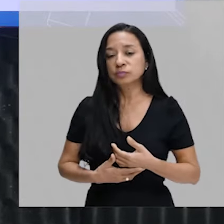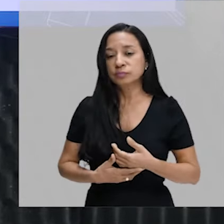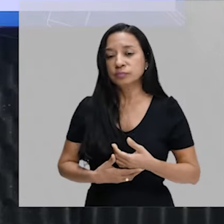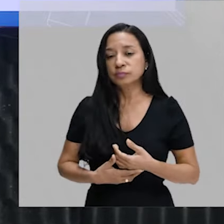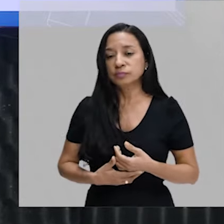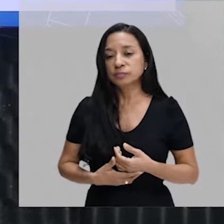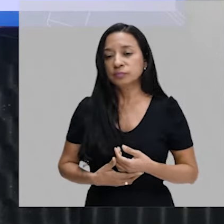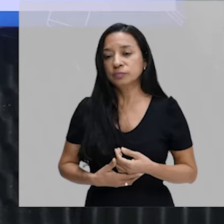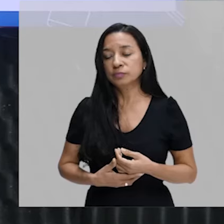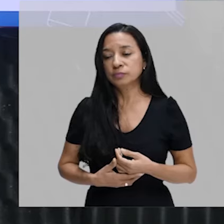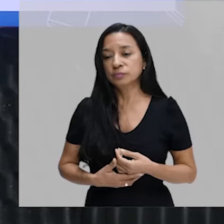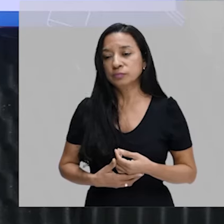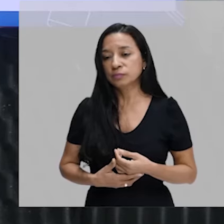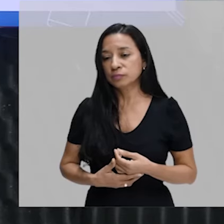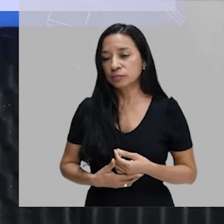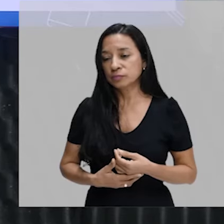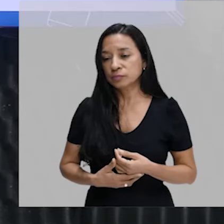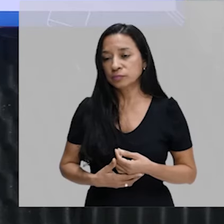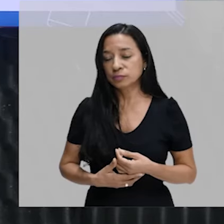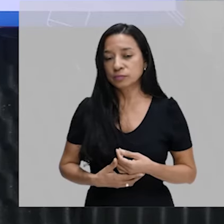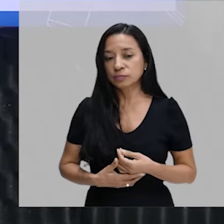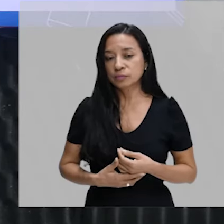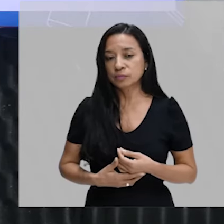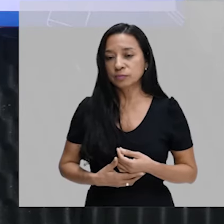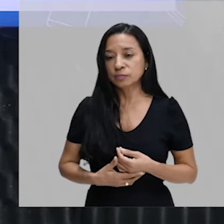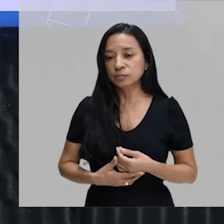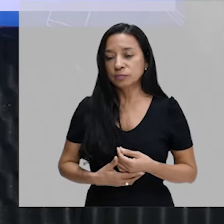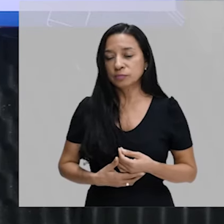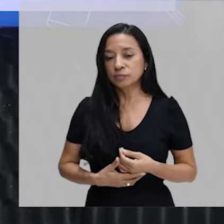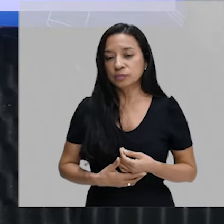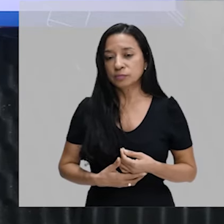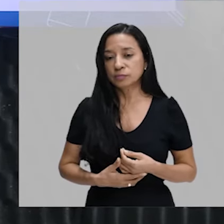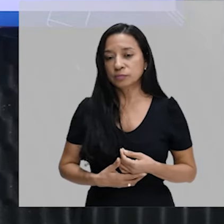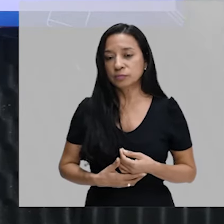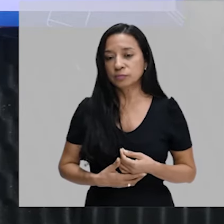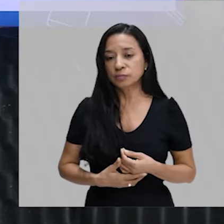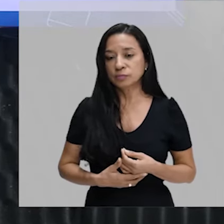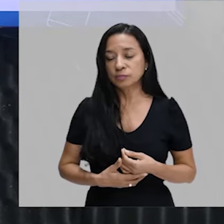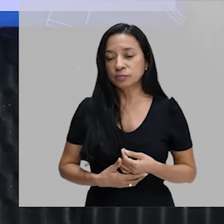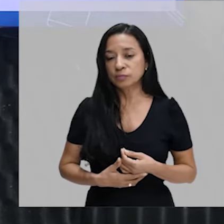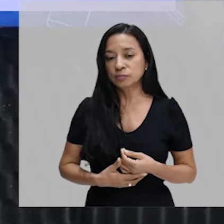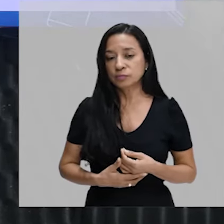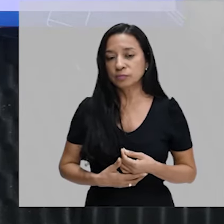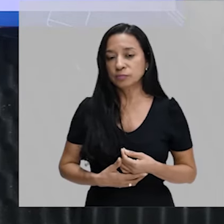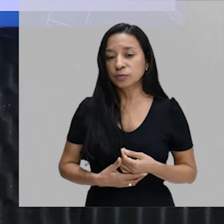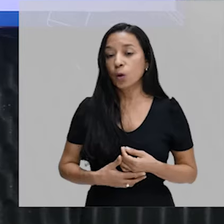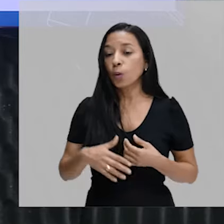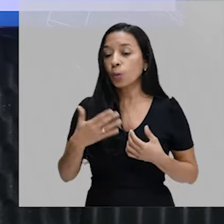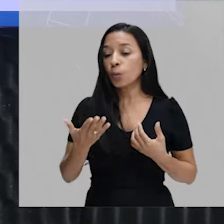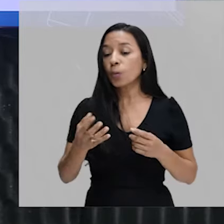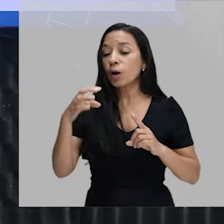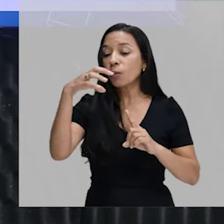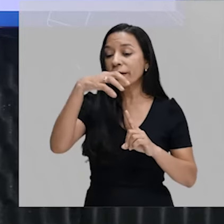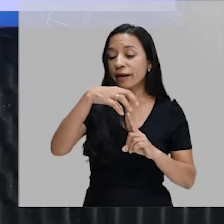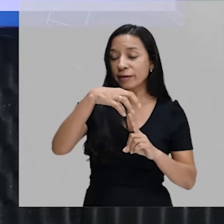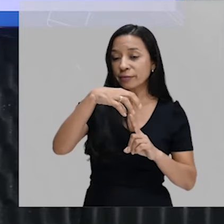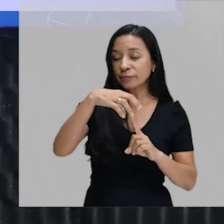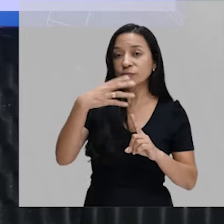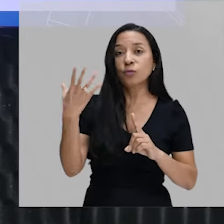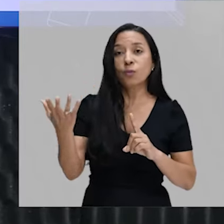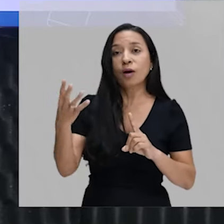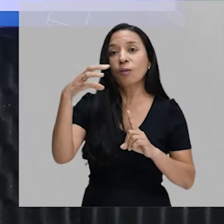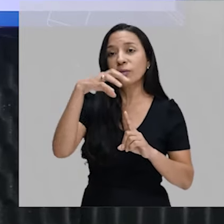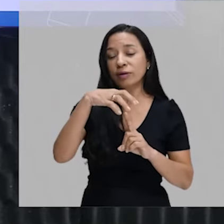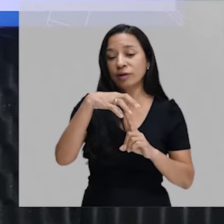Sabemos que a célula eucariótica não é encontrada apenas em um grupo de seres vivos. Esse grupo está incluído no reino. Então, ele quer saber qual